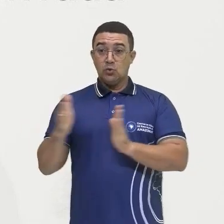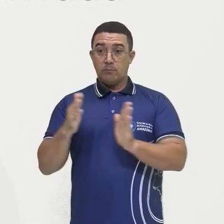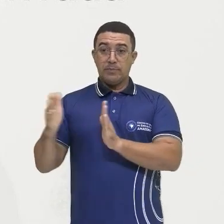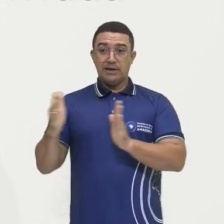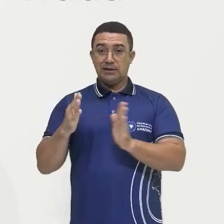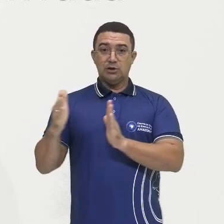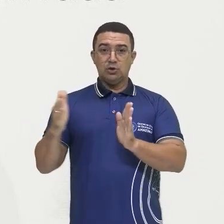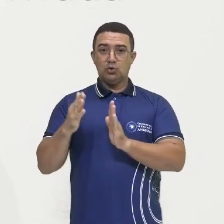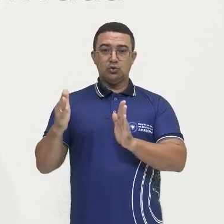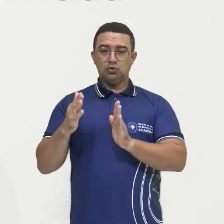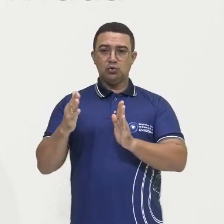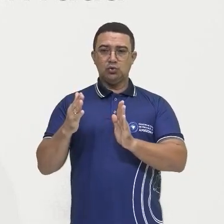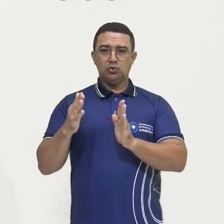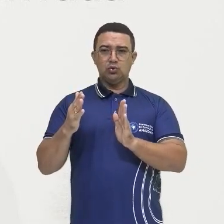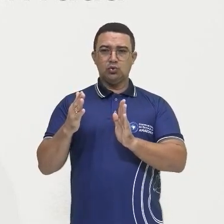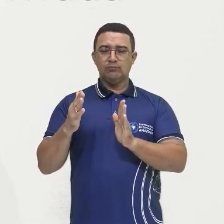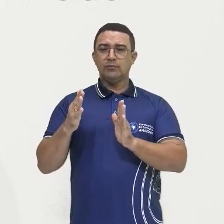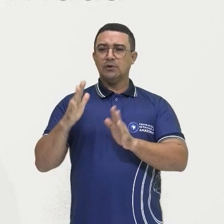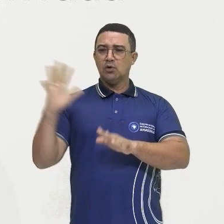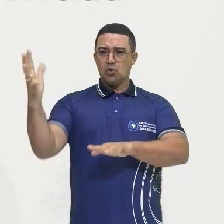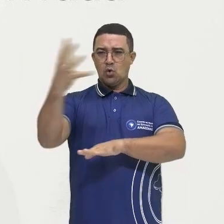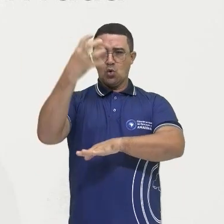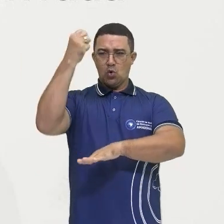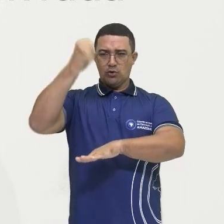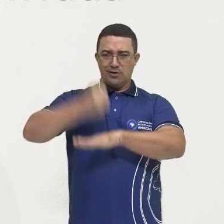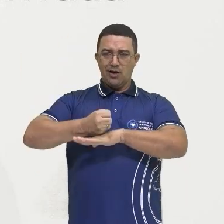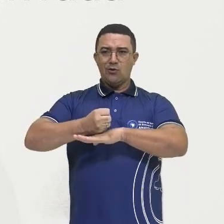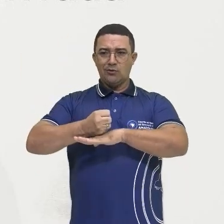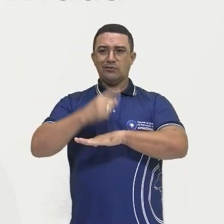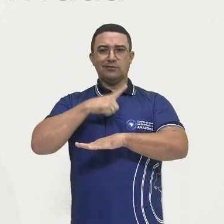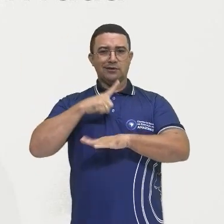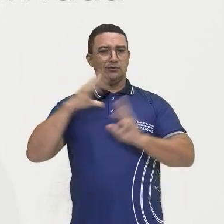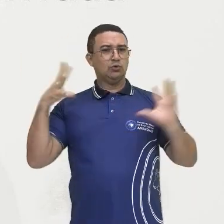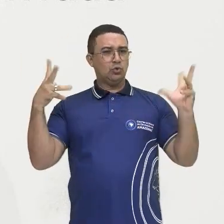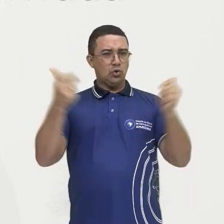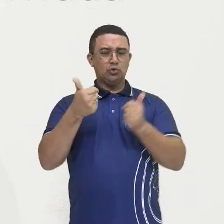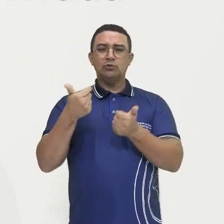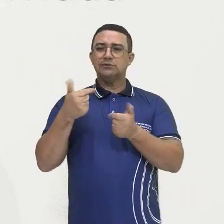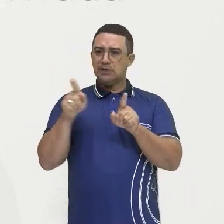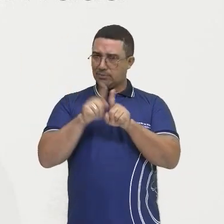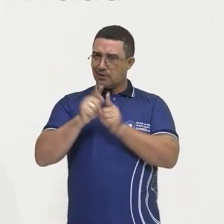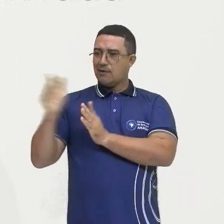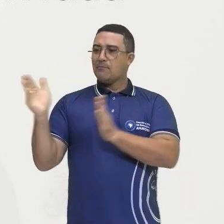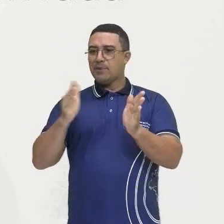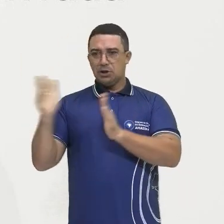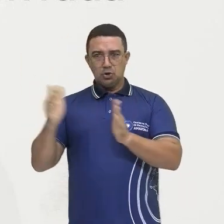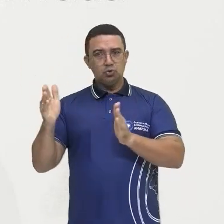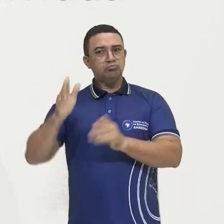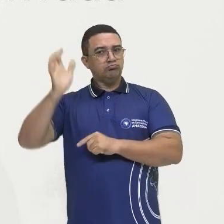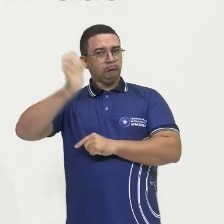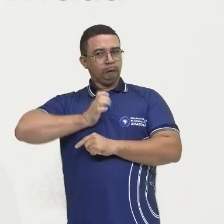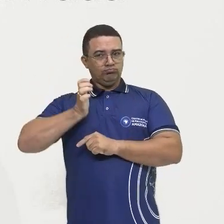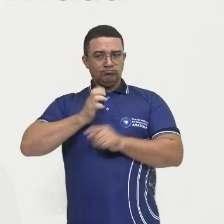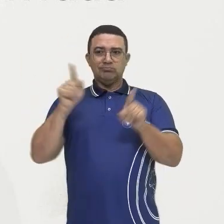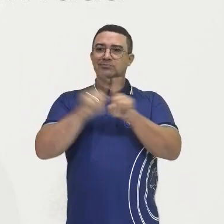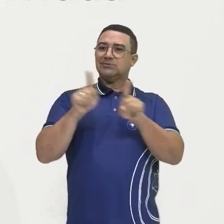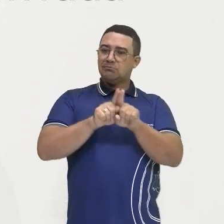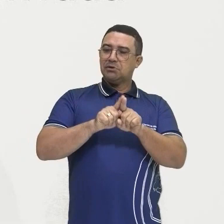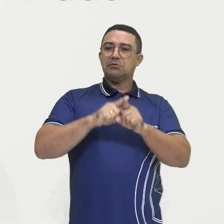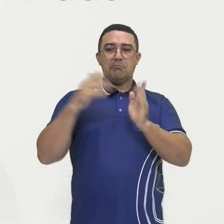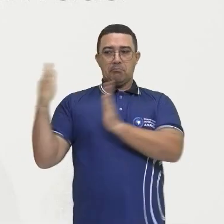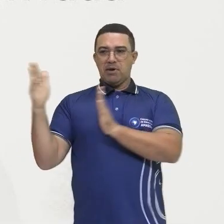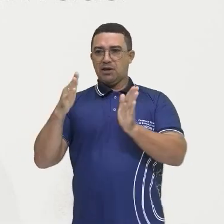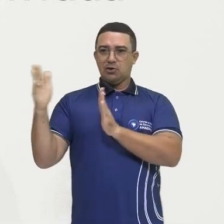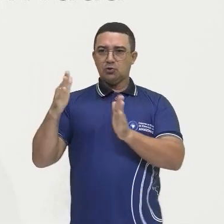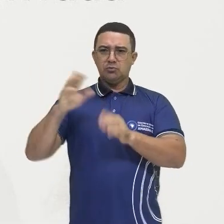todos esses períodos de urbanização, a gente tem períodos de prosperidade, e também o período ali de estagnação, né? Principalmente